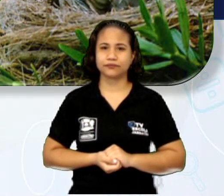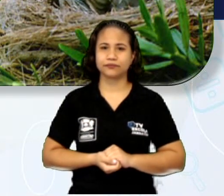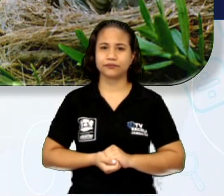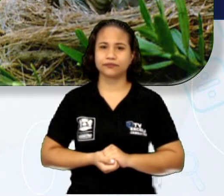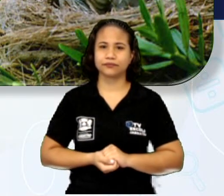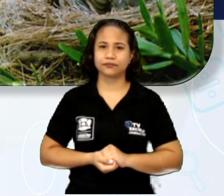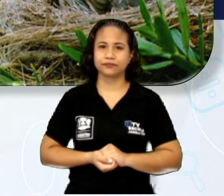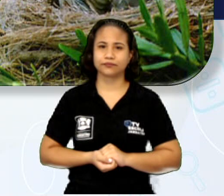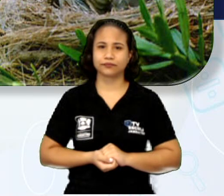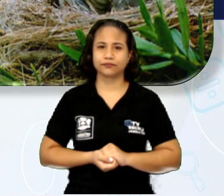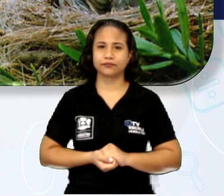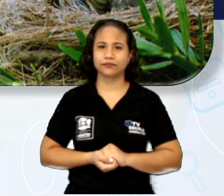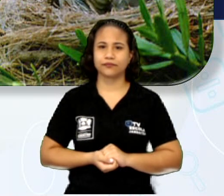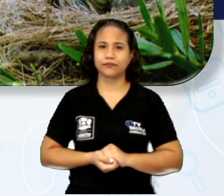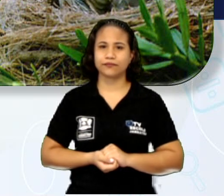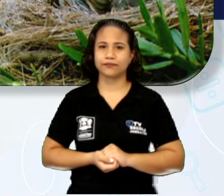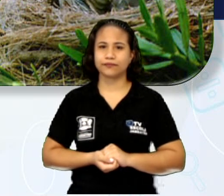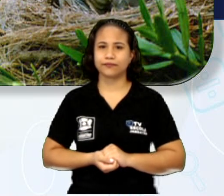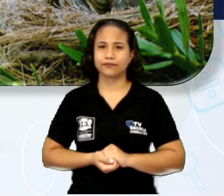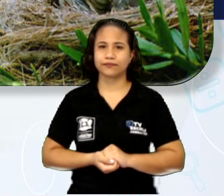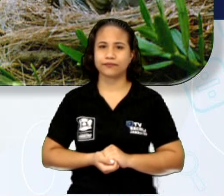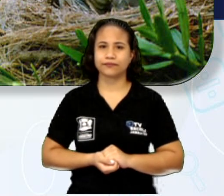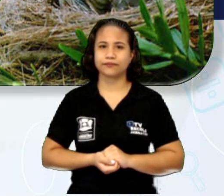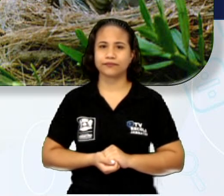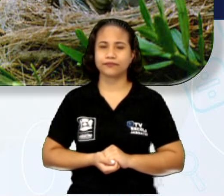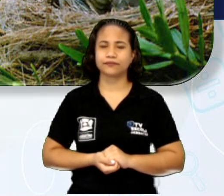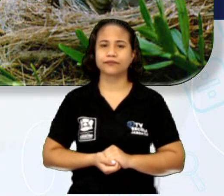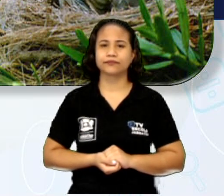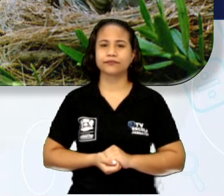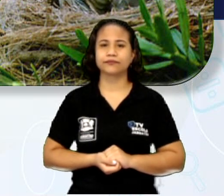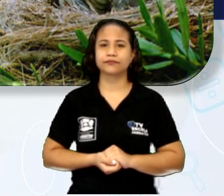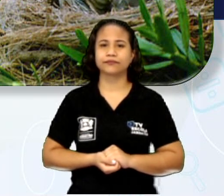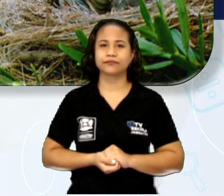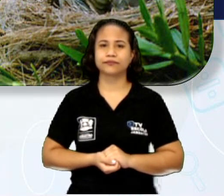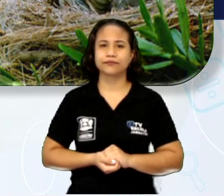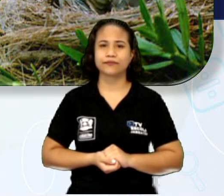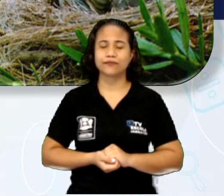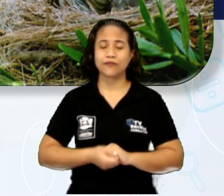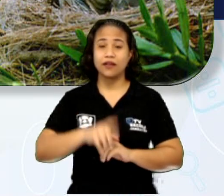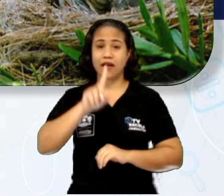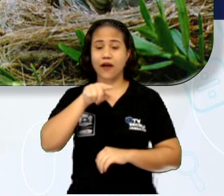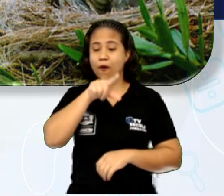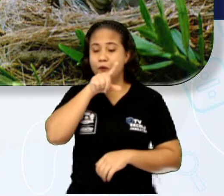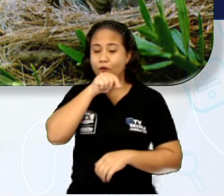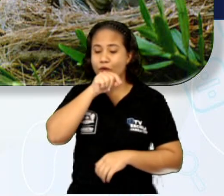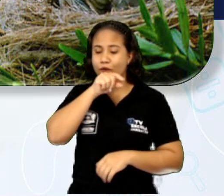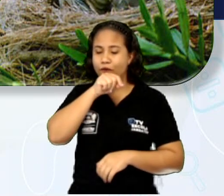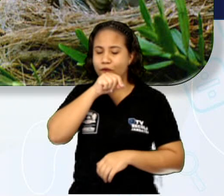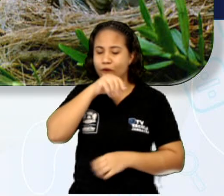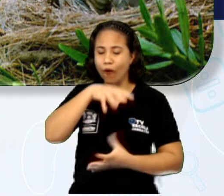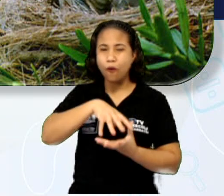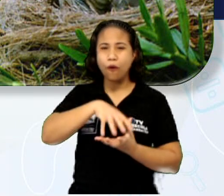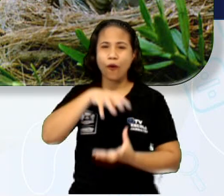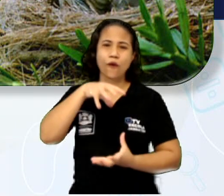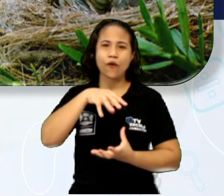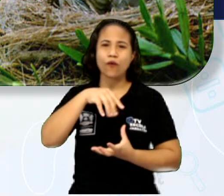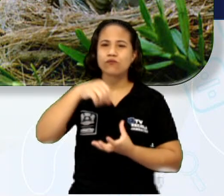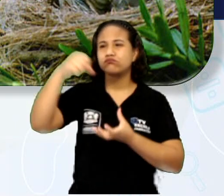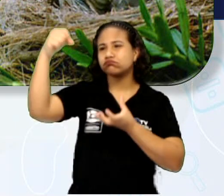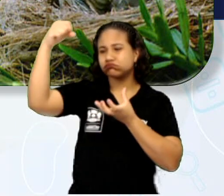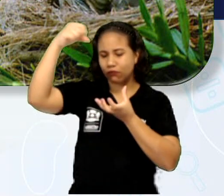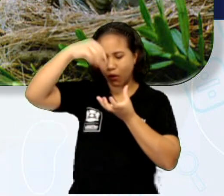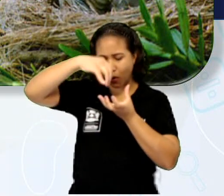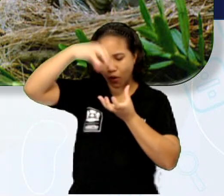Baby birds are fed by Tananã, mother. Os filhotes de pássaros são alimentados pela mãe